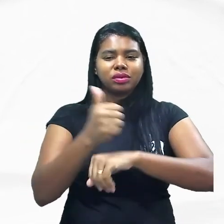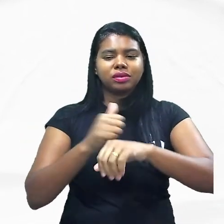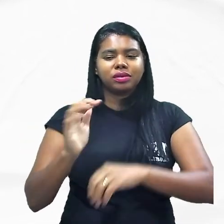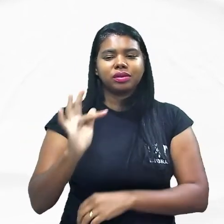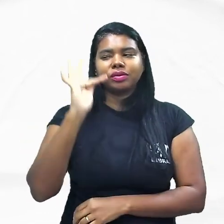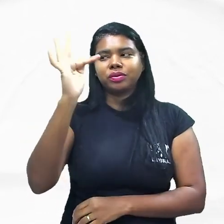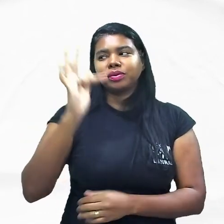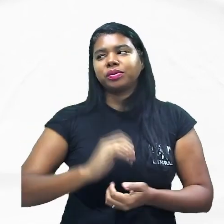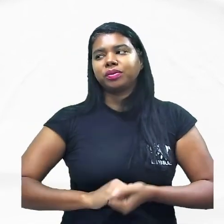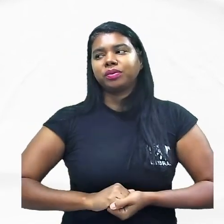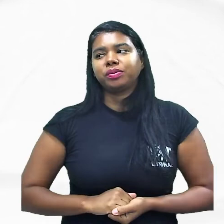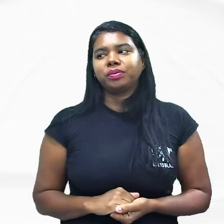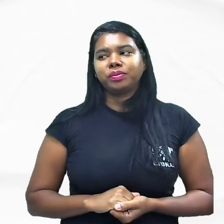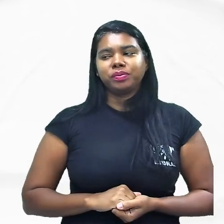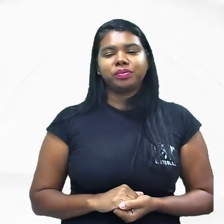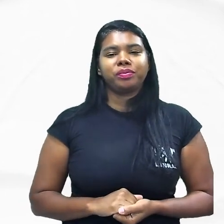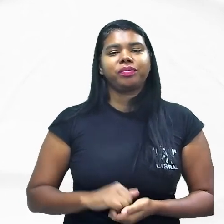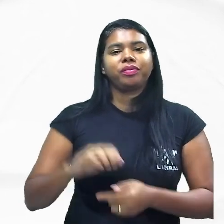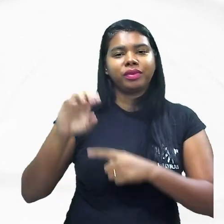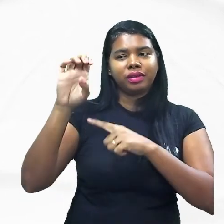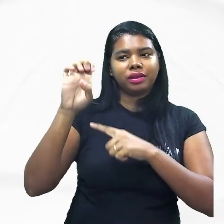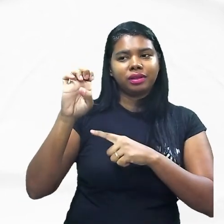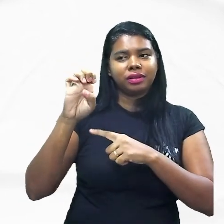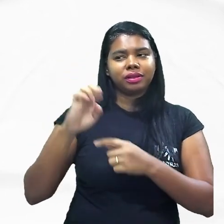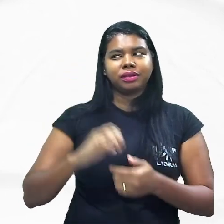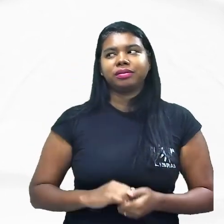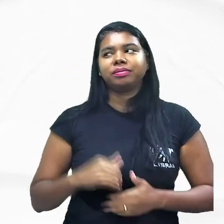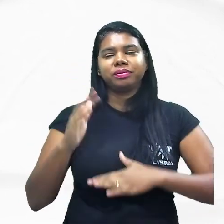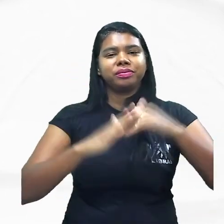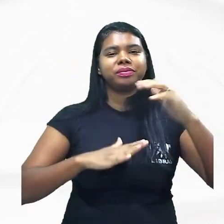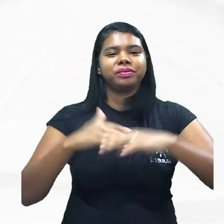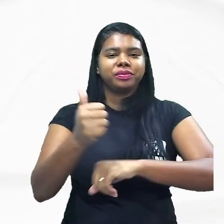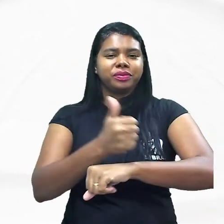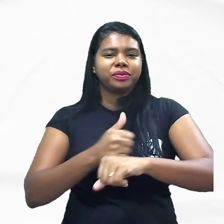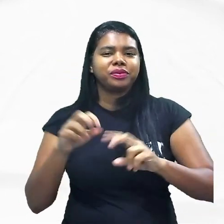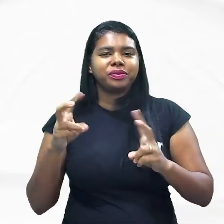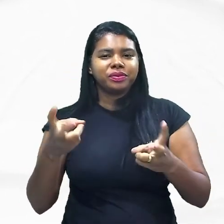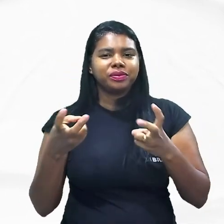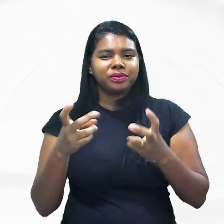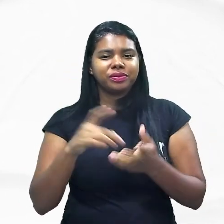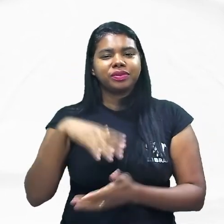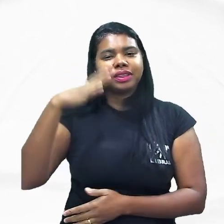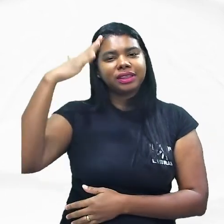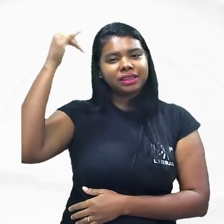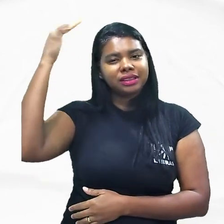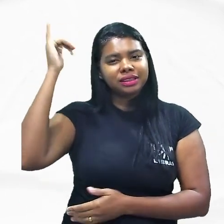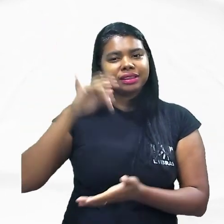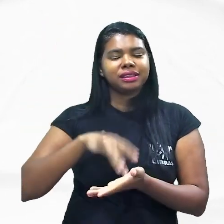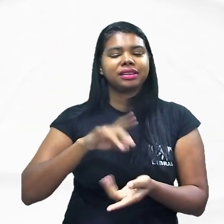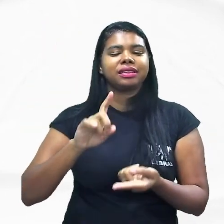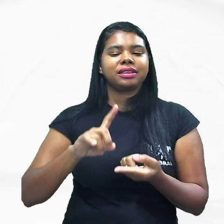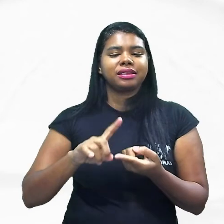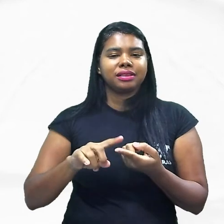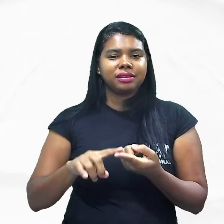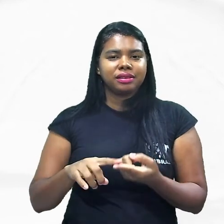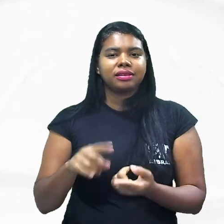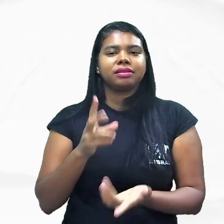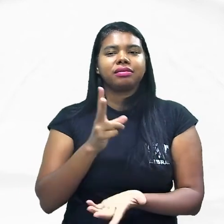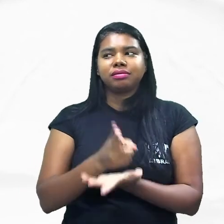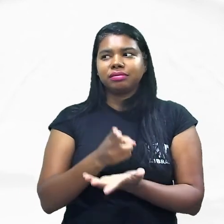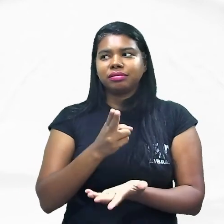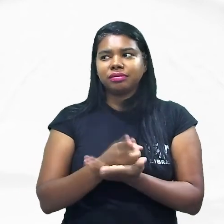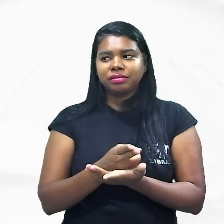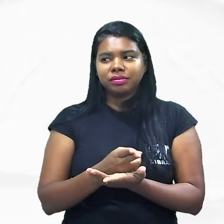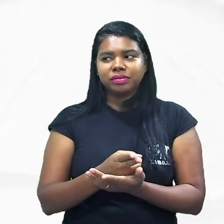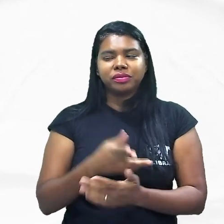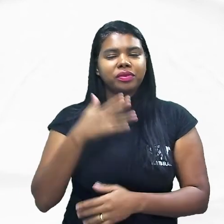e a letra E as profissões com melhores perspectivas de sucesso sempre serão as mais concorridas